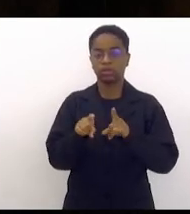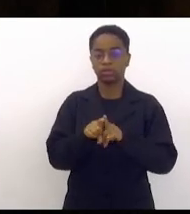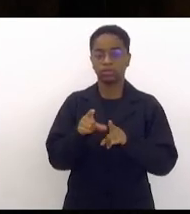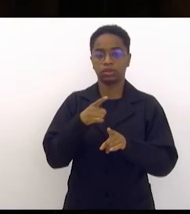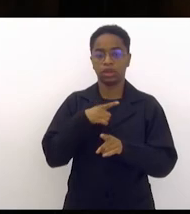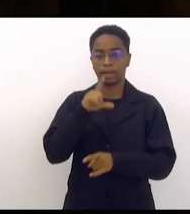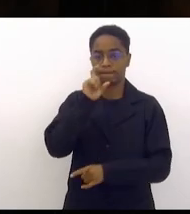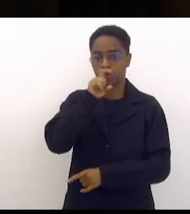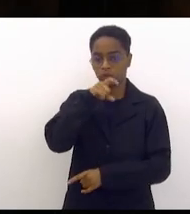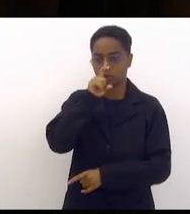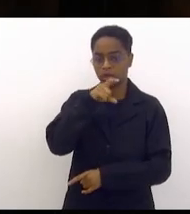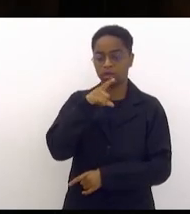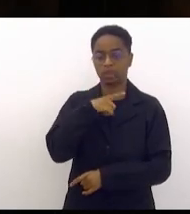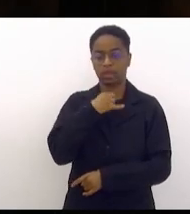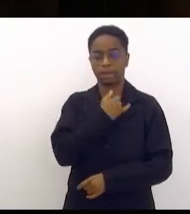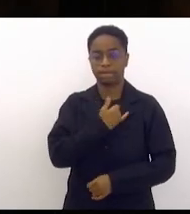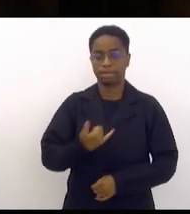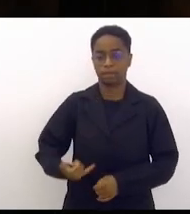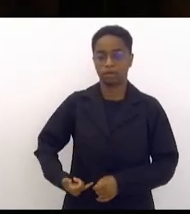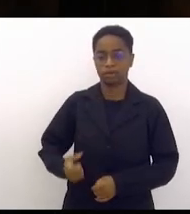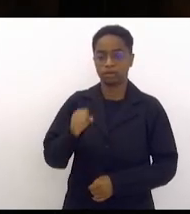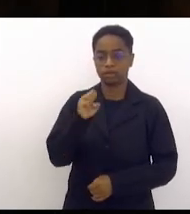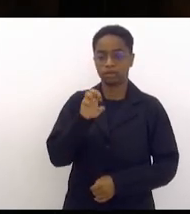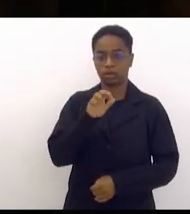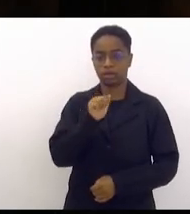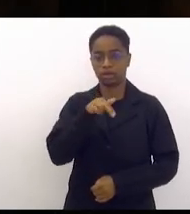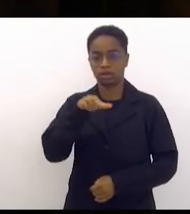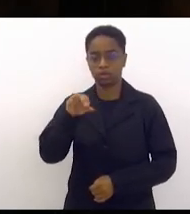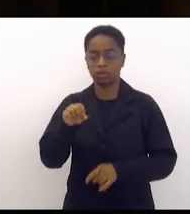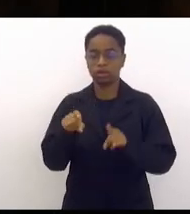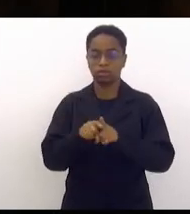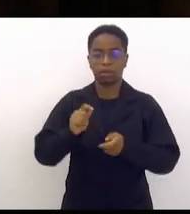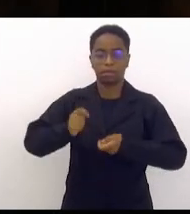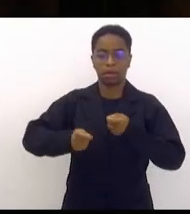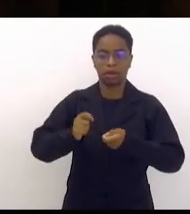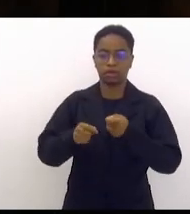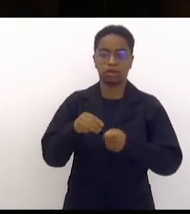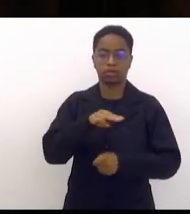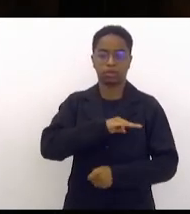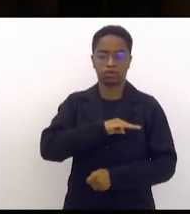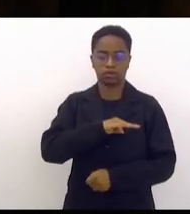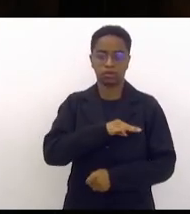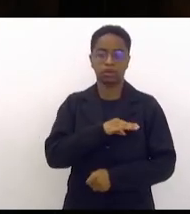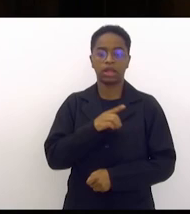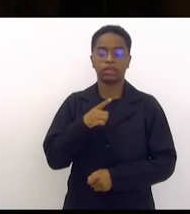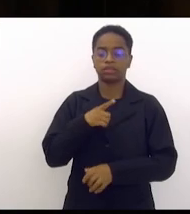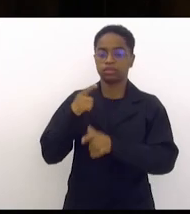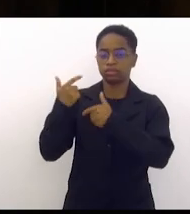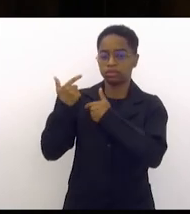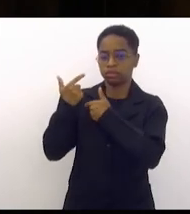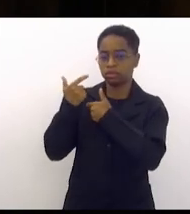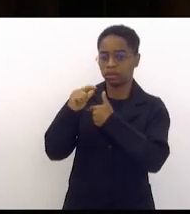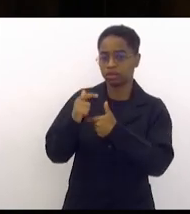Portela nós temos a Império Serrano a banda de Madureira nós temos a tradição